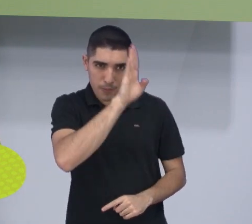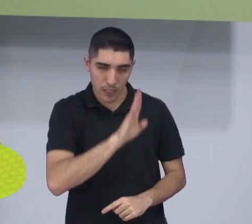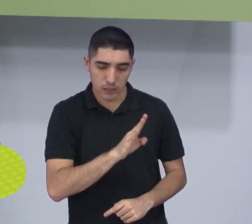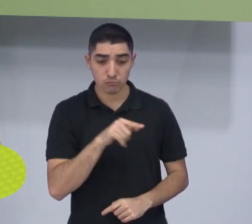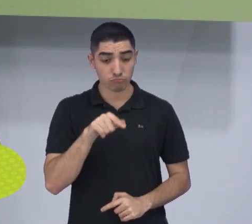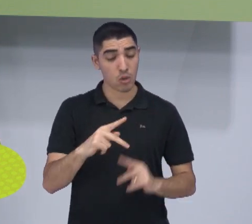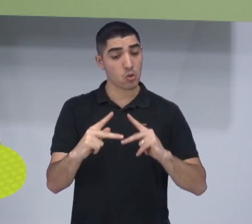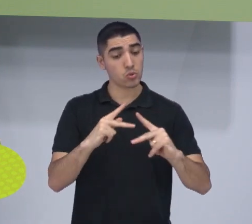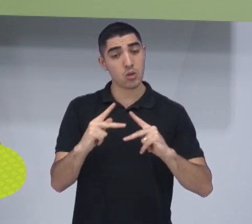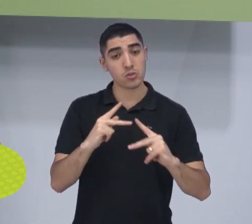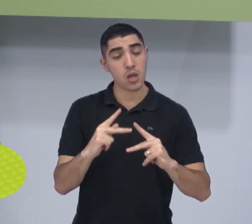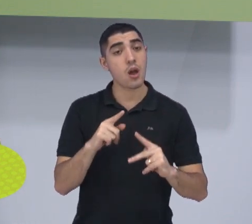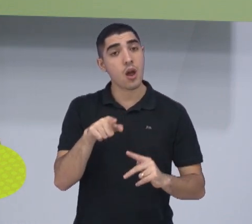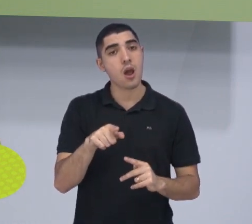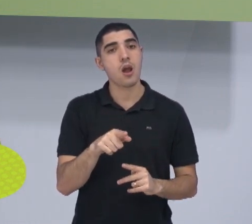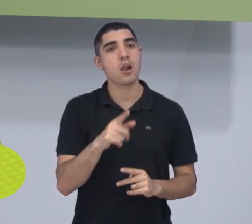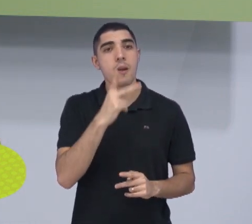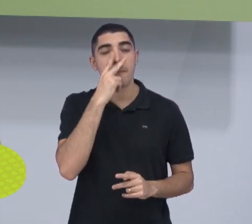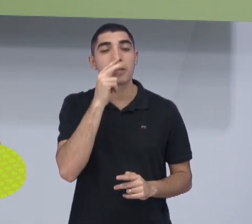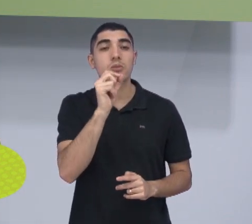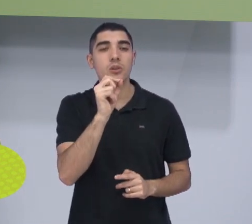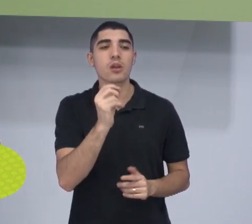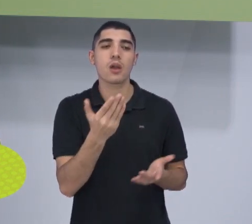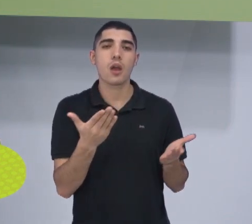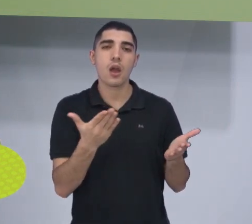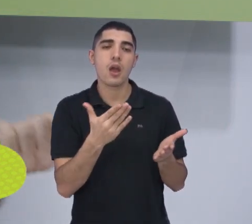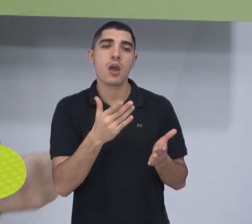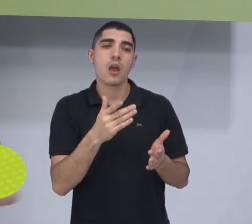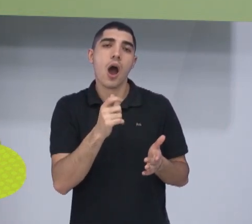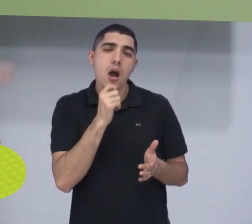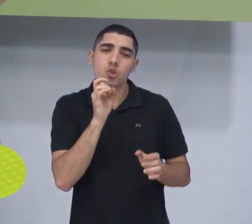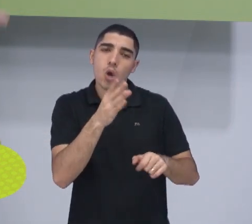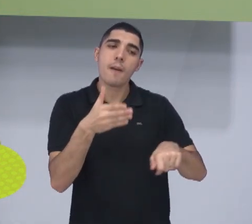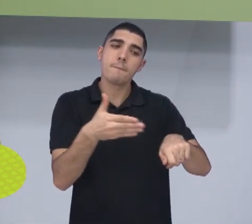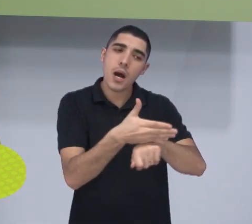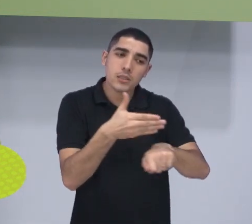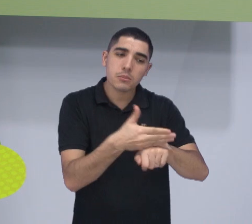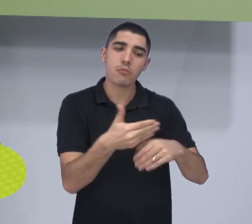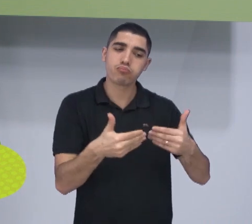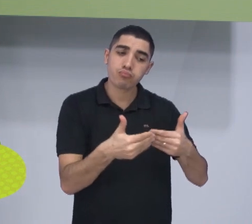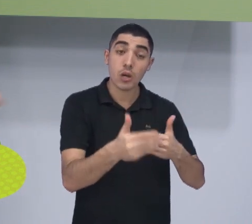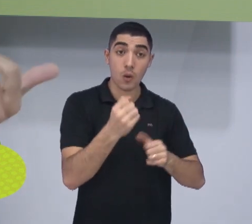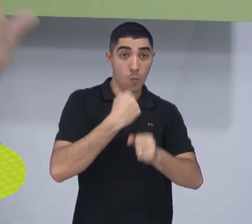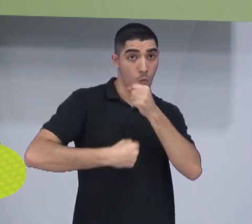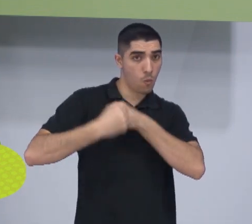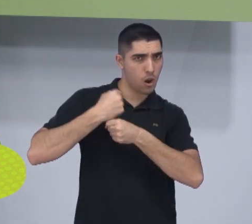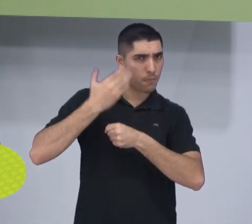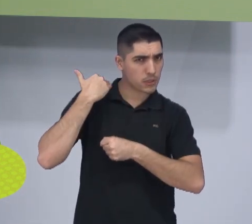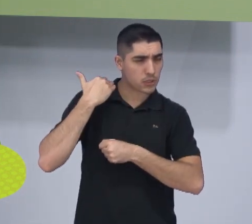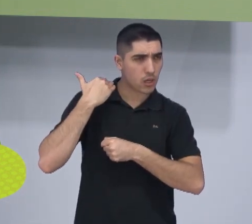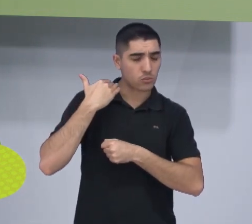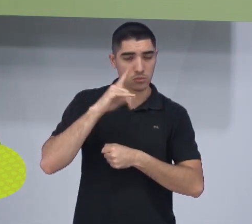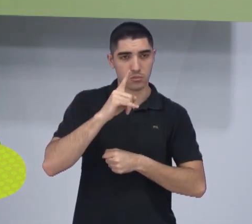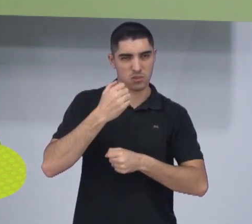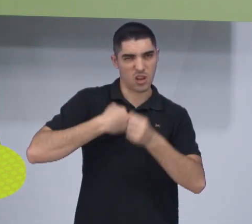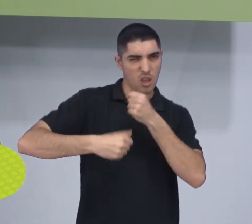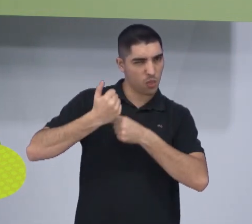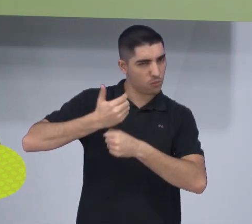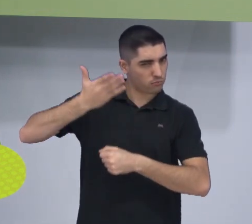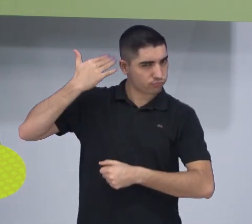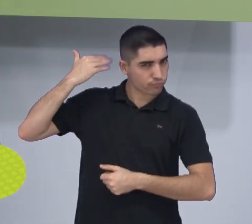vê o São José como um trabalho a médio e longo prazo. Sem dúvida. Teve esse retorno ano passado, ano passado não, temporada passada,